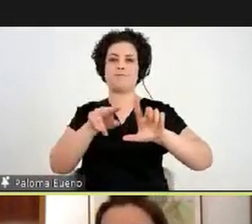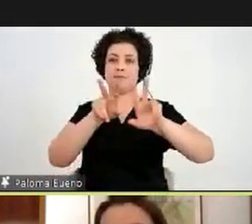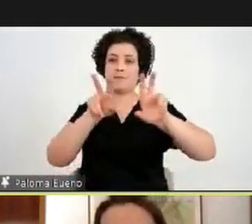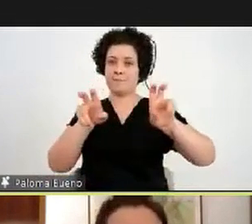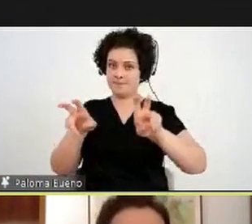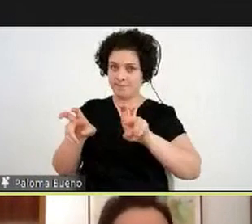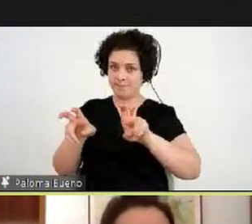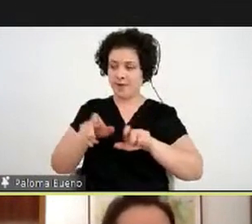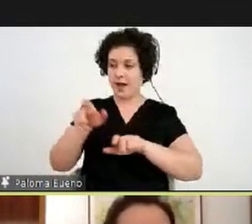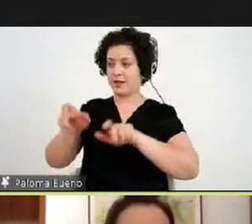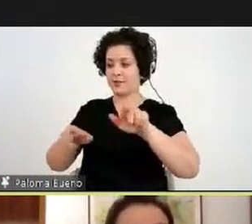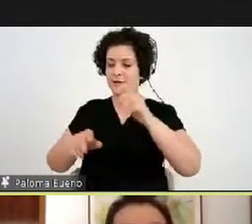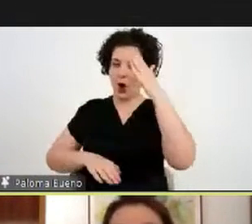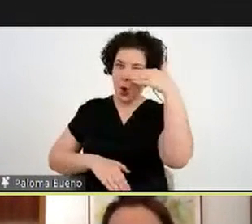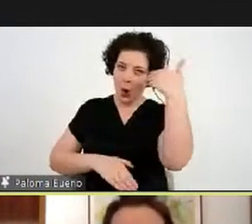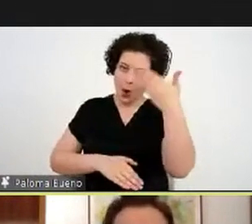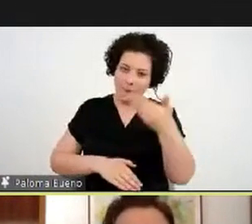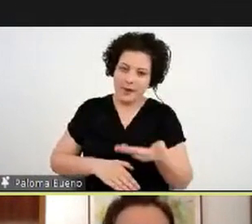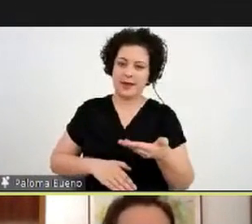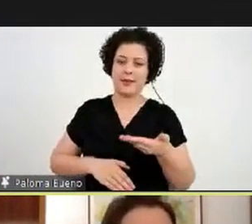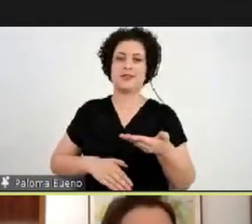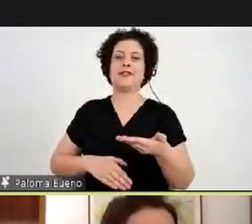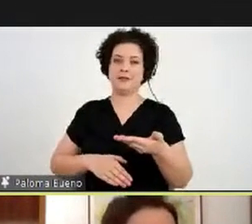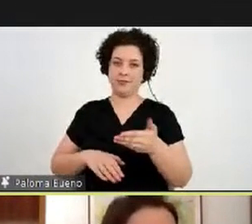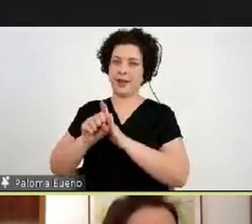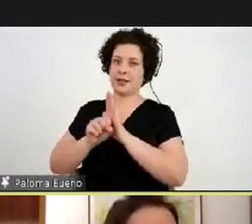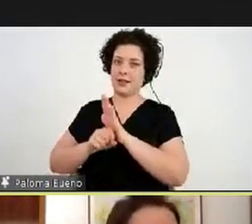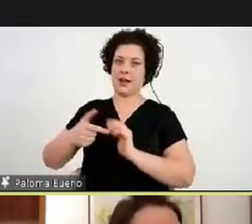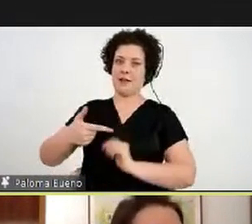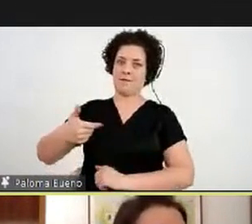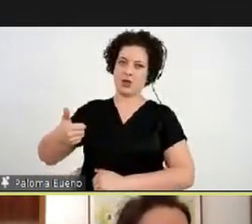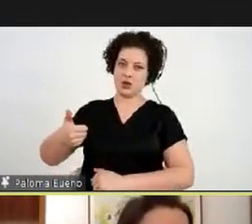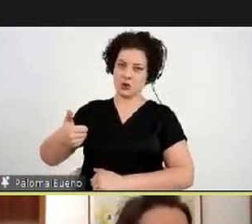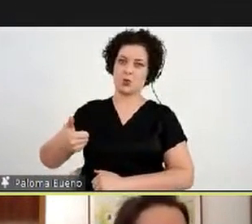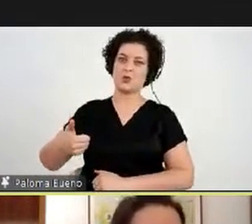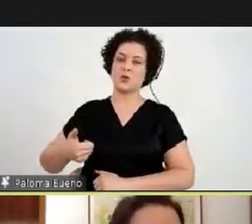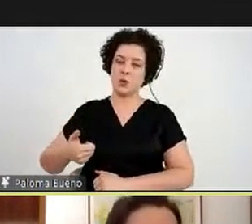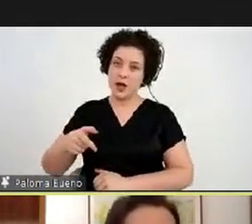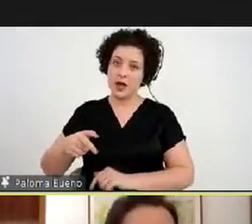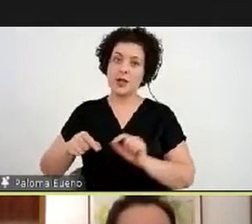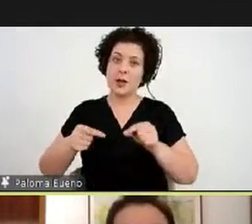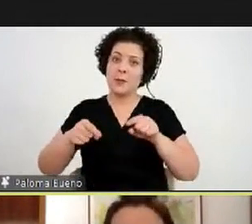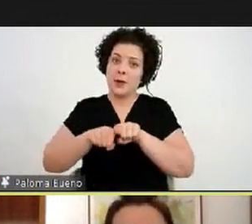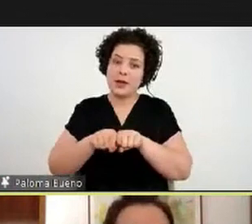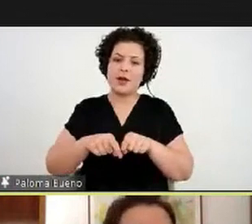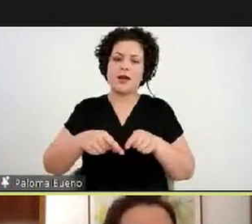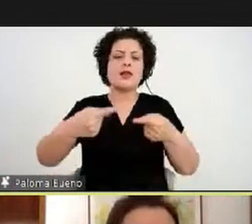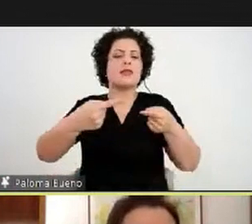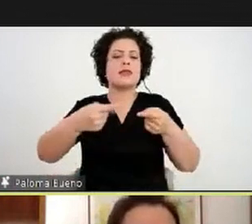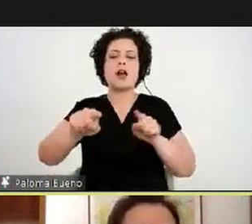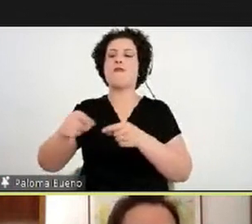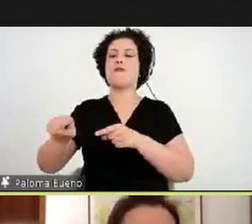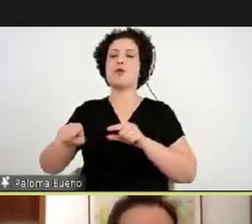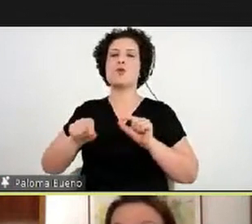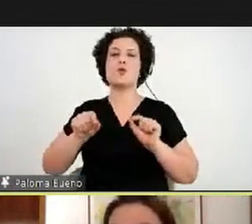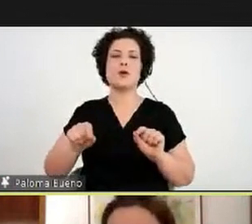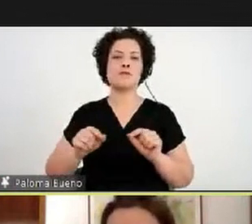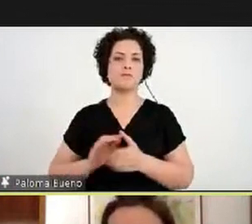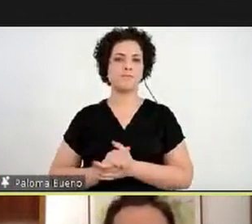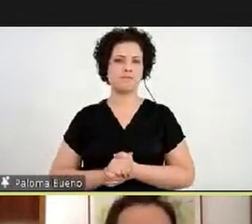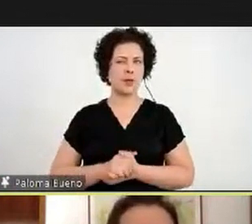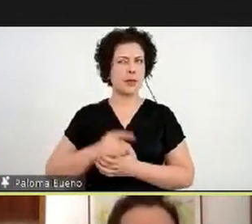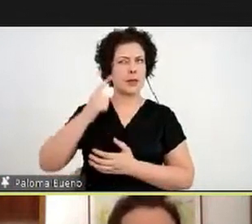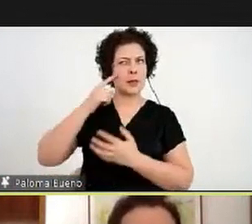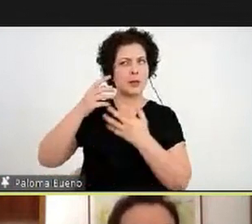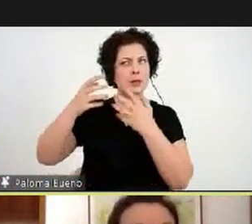as pessoas homenageadas nesse tributo ao século XXI, e desafia os jogadores a pensarem sobre quais pessoas e